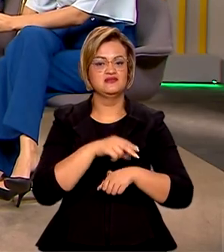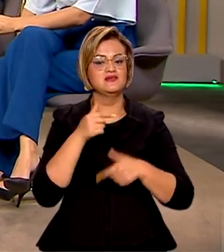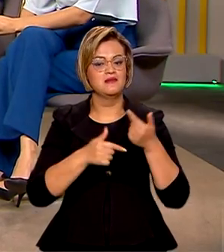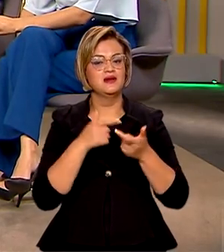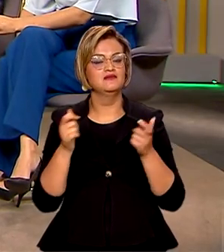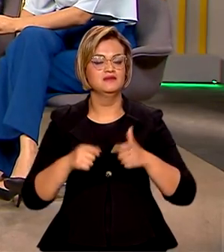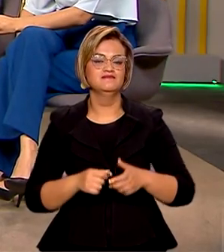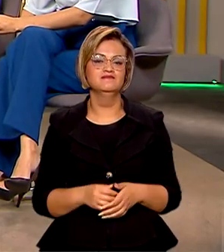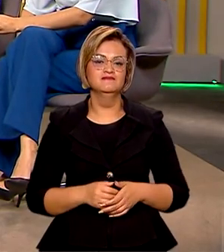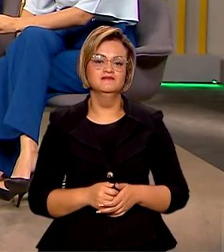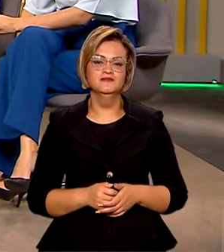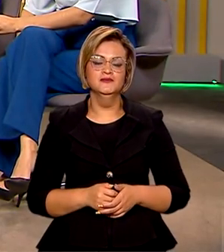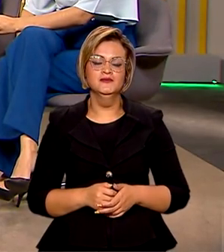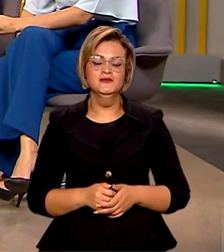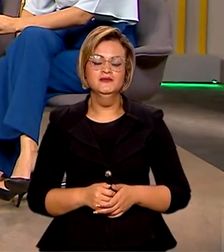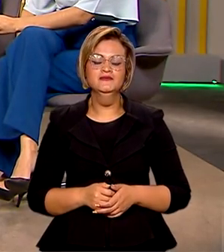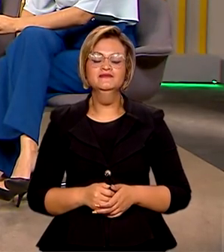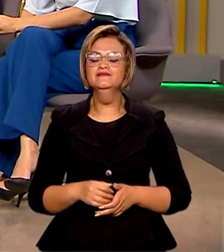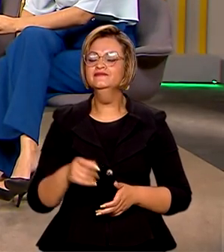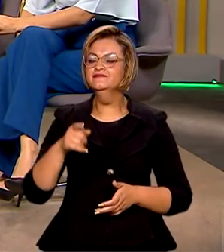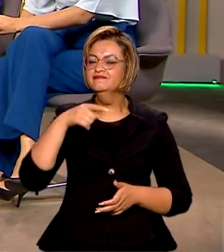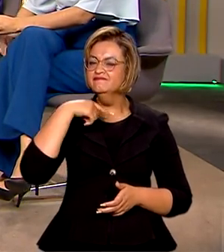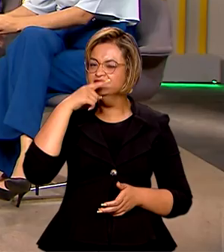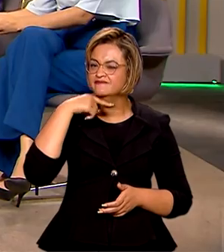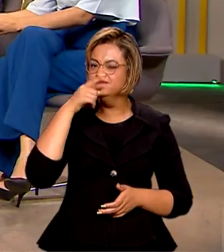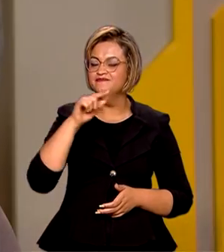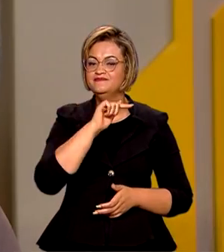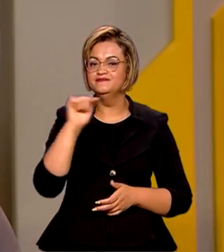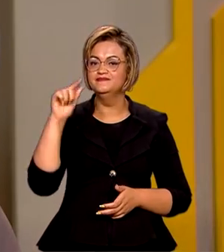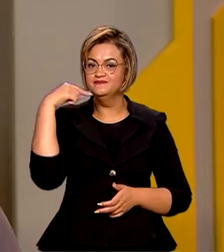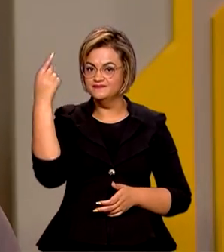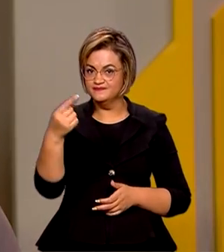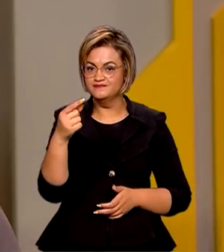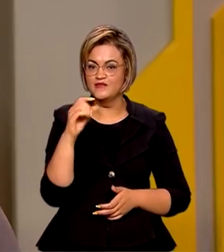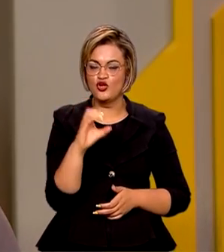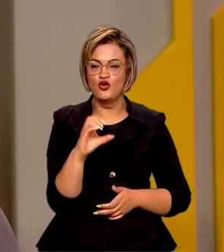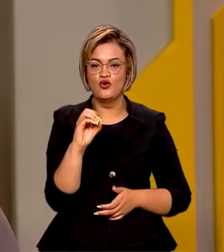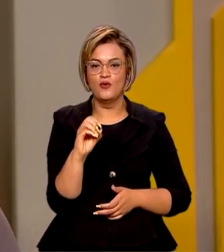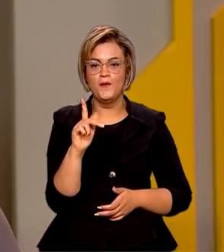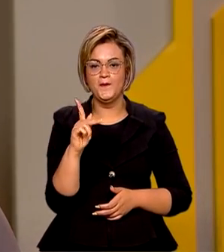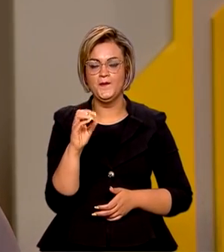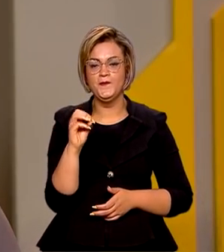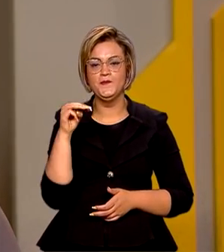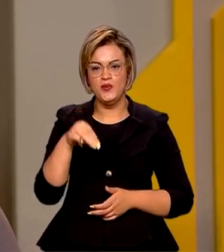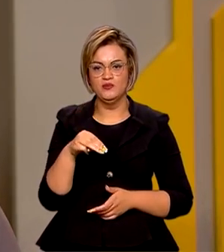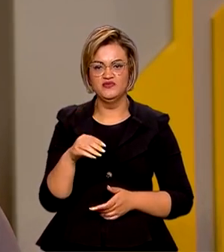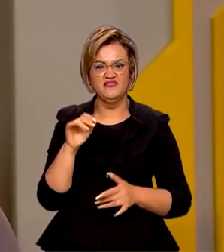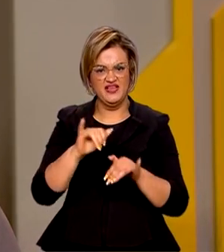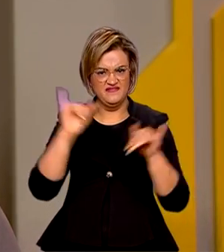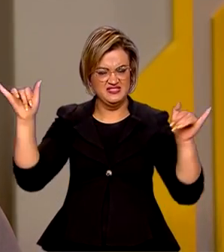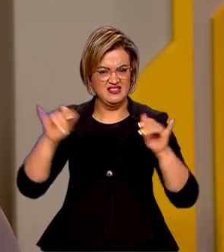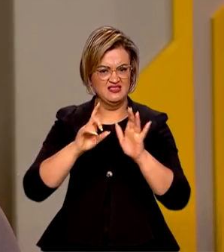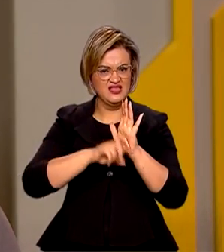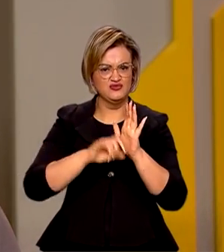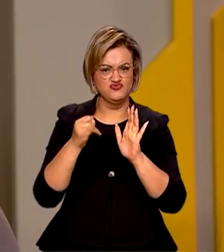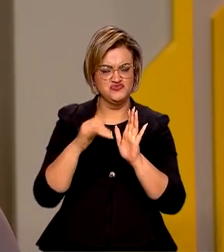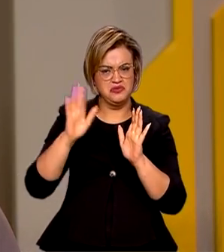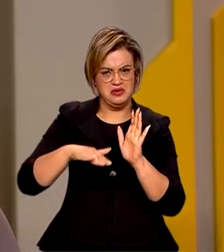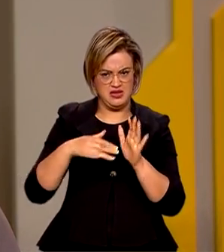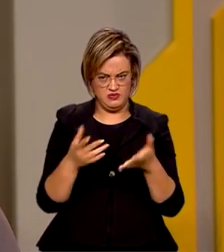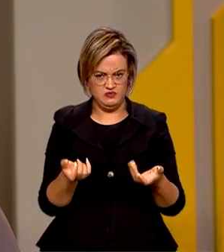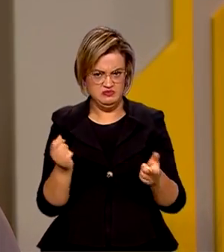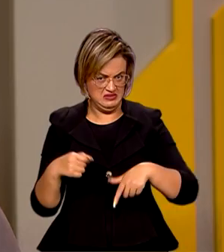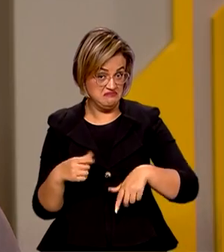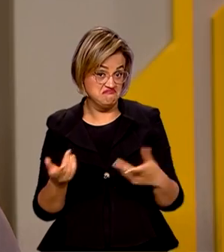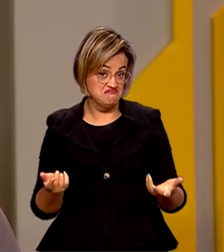Agora, César, a pergunta que eu não quero calar, Na semana que vem, o Copom pode anunciar uma redução na taxa de juros, né? Pelo menos